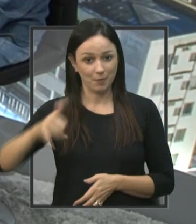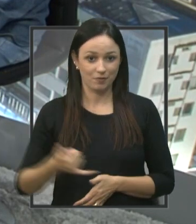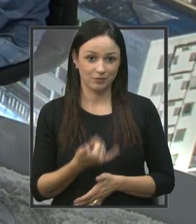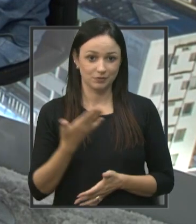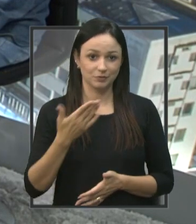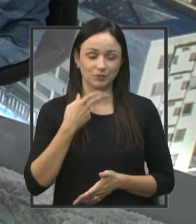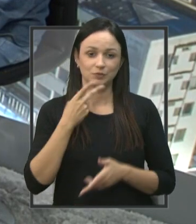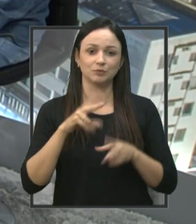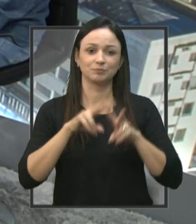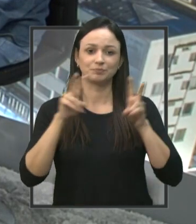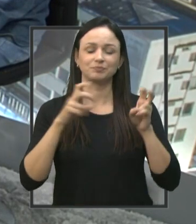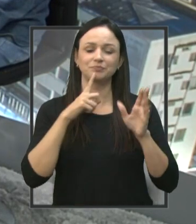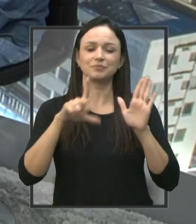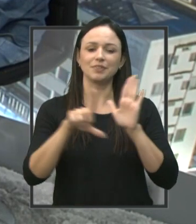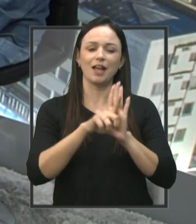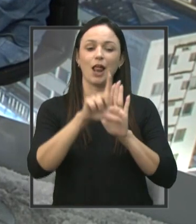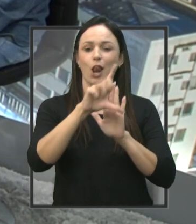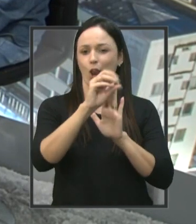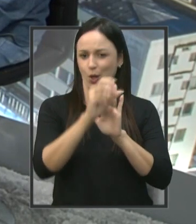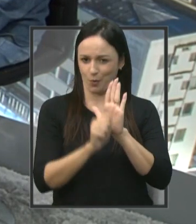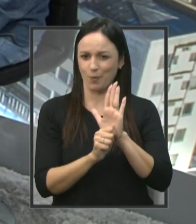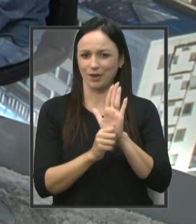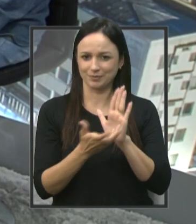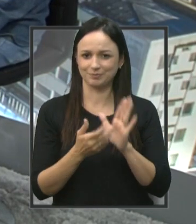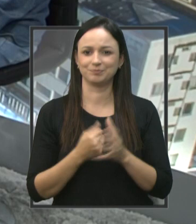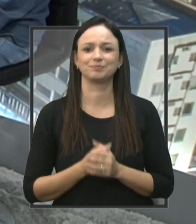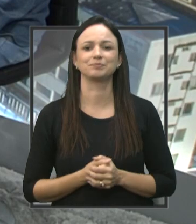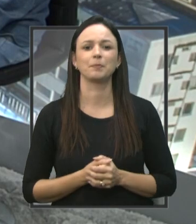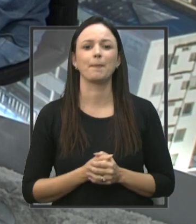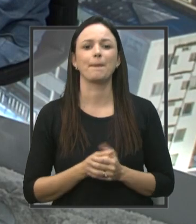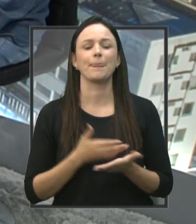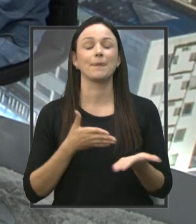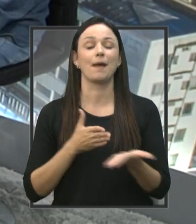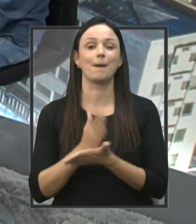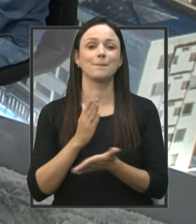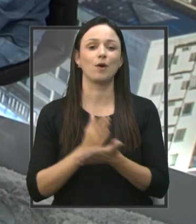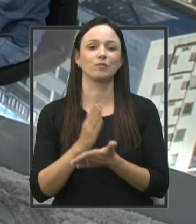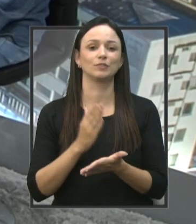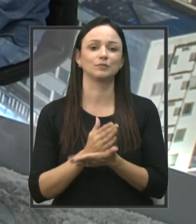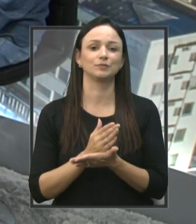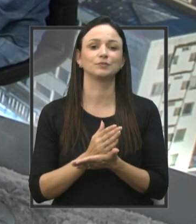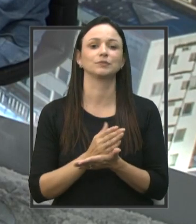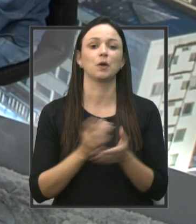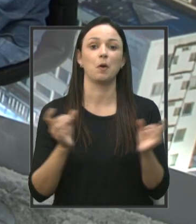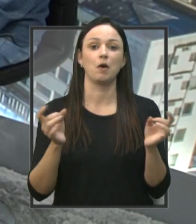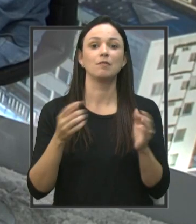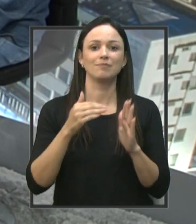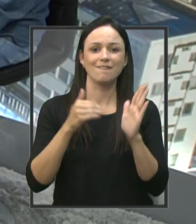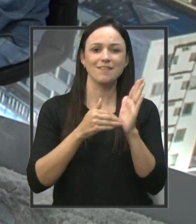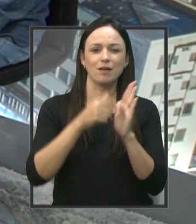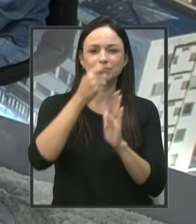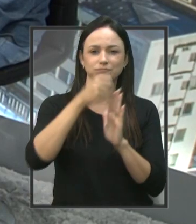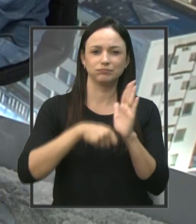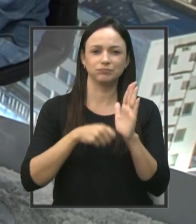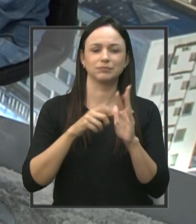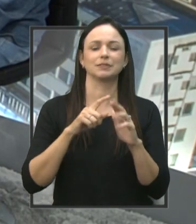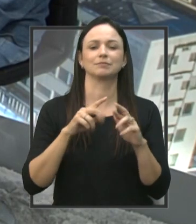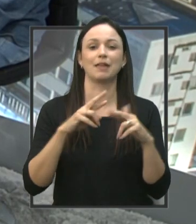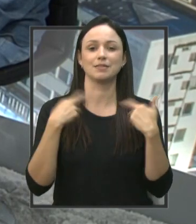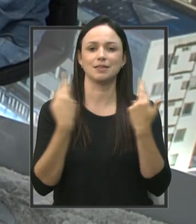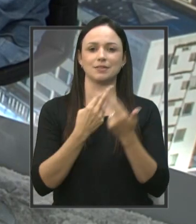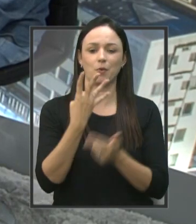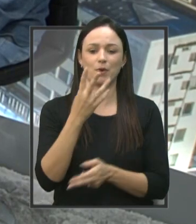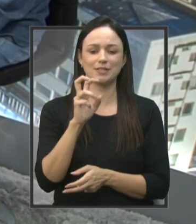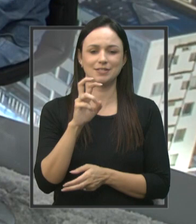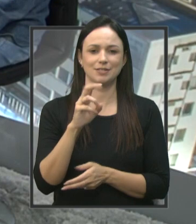no assunto lei orçamentária anual, né, que foi aprovada a redação final na última sessão do ano, na 45ª